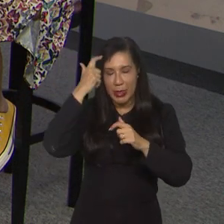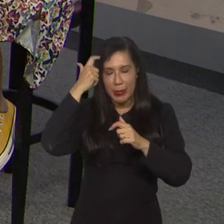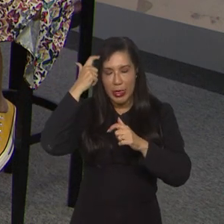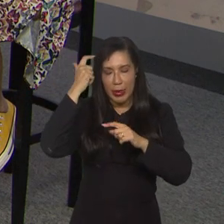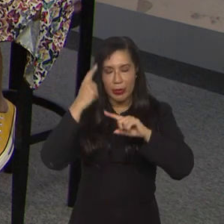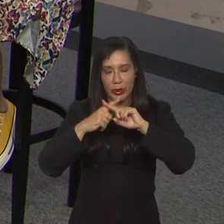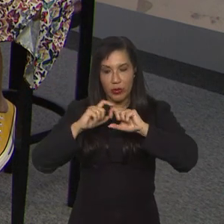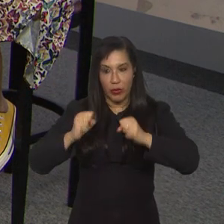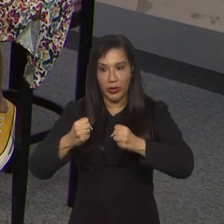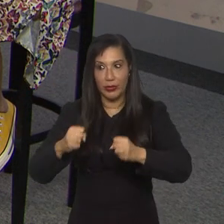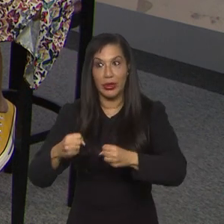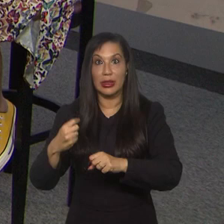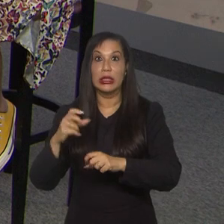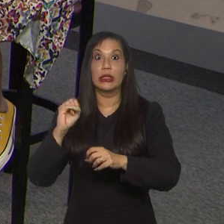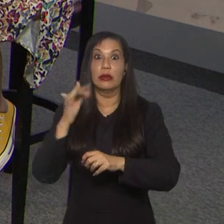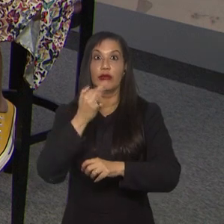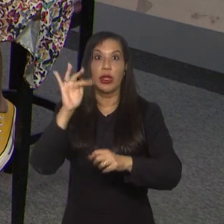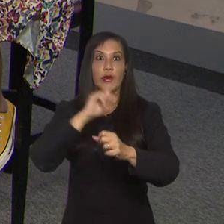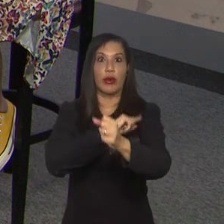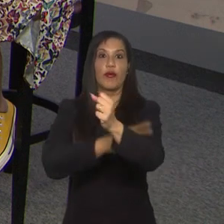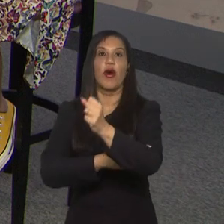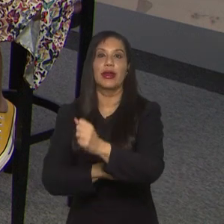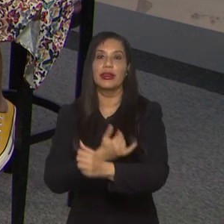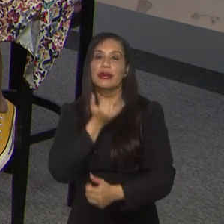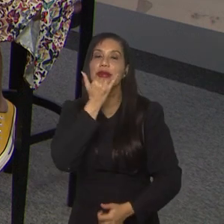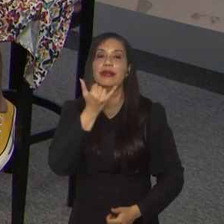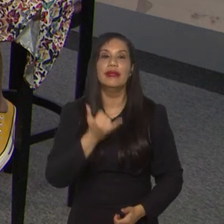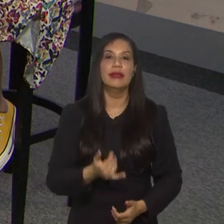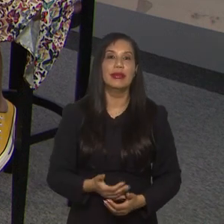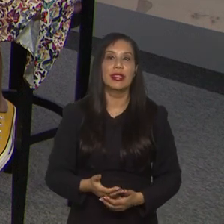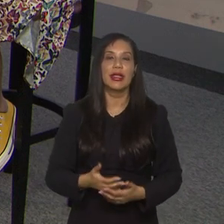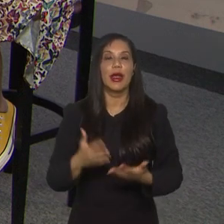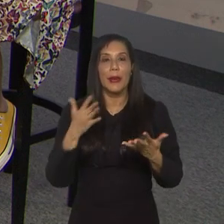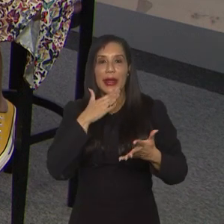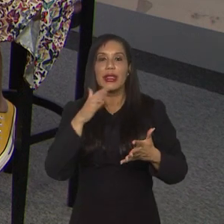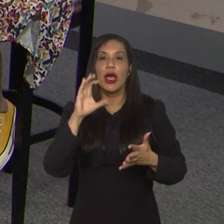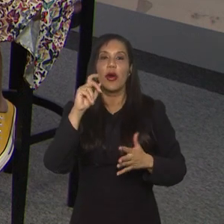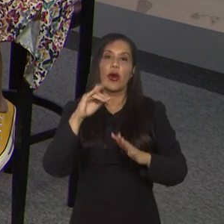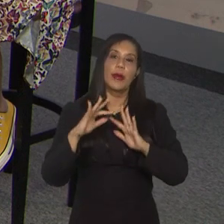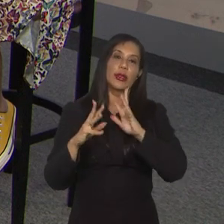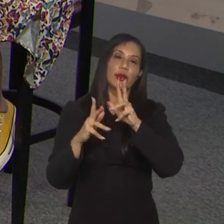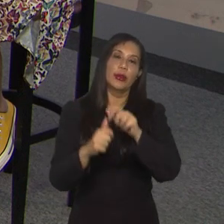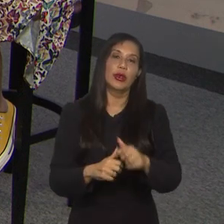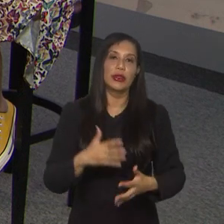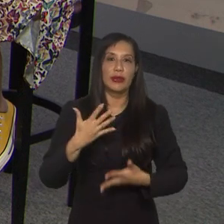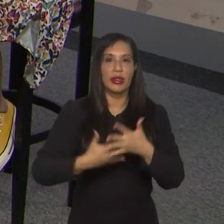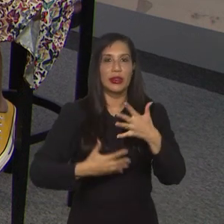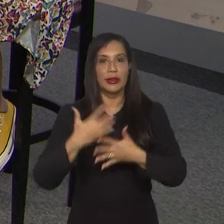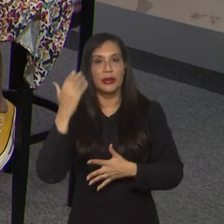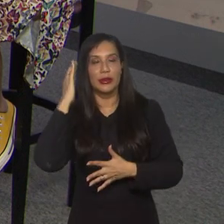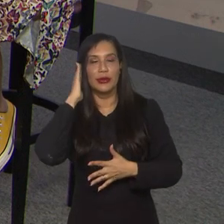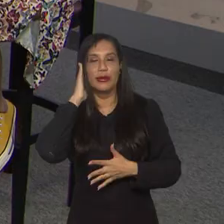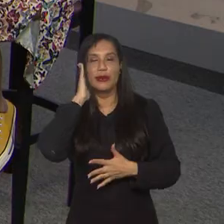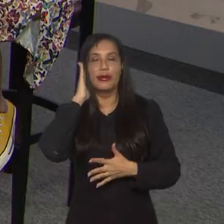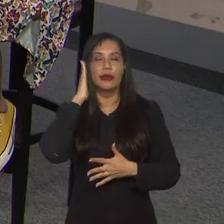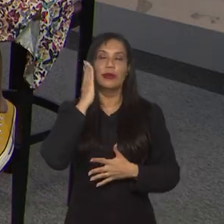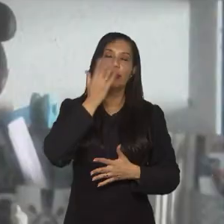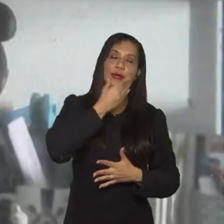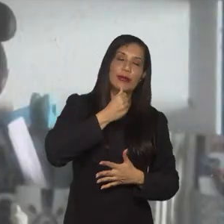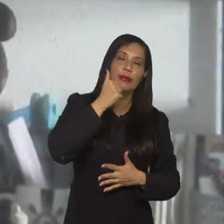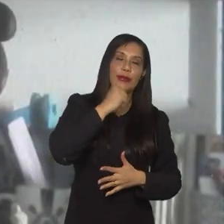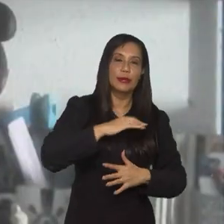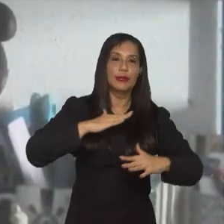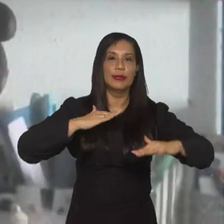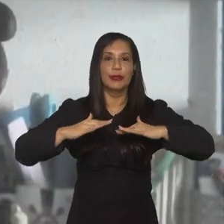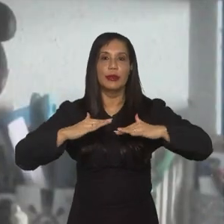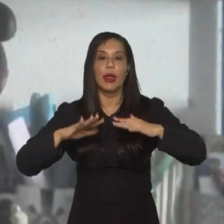o Canadá, você falou do Canadá, o Canadá tá falido, eles chegam pra Copa do Mundo praticamente falido, tanto masculino quanto feminino, um monte de